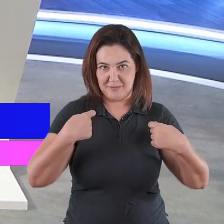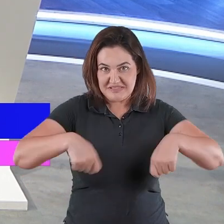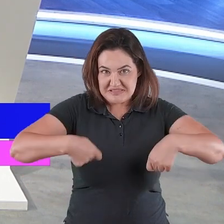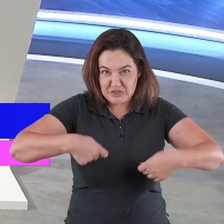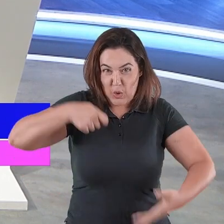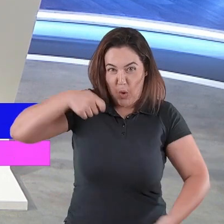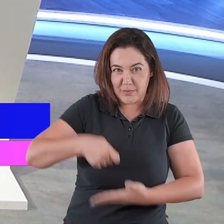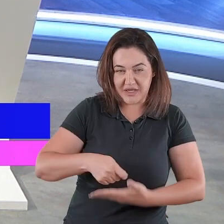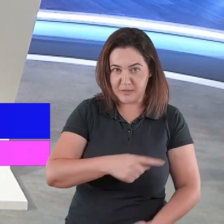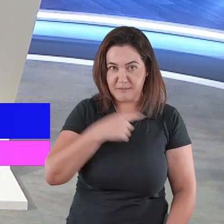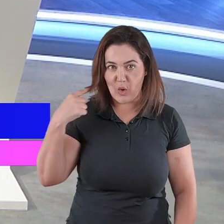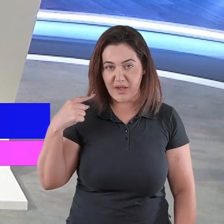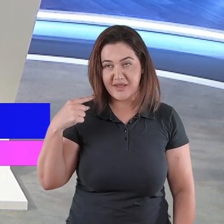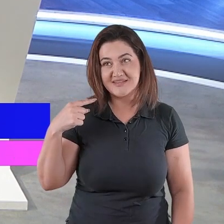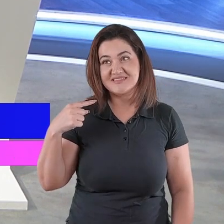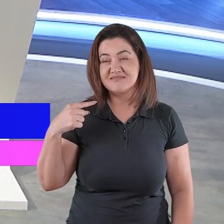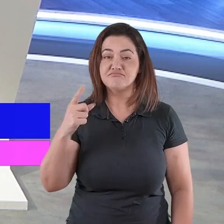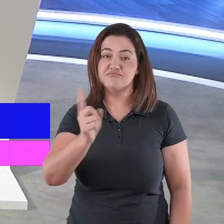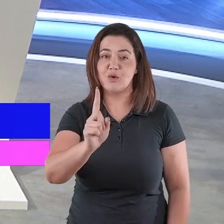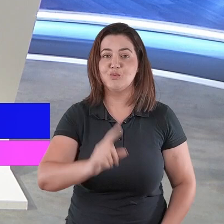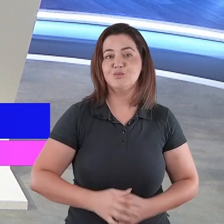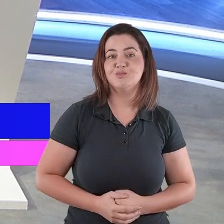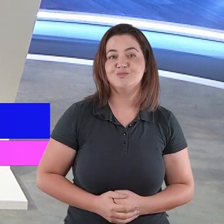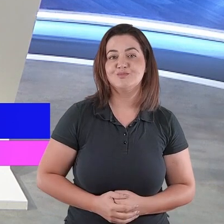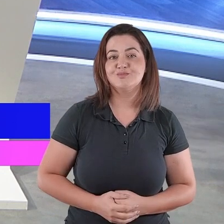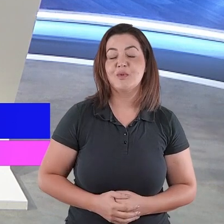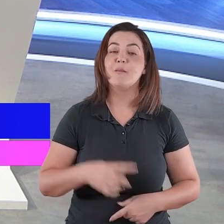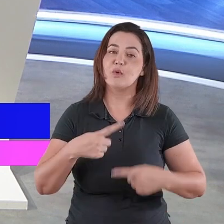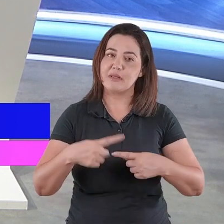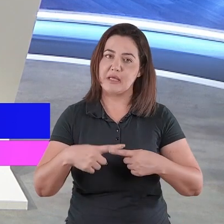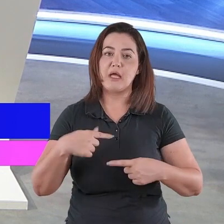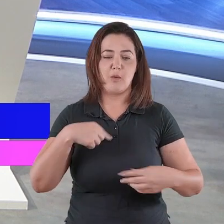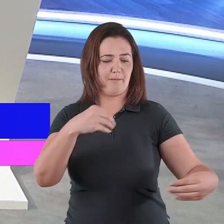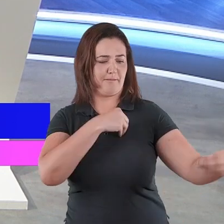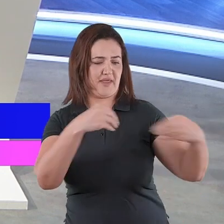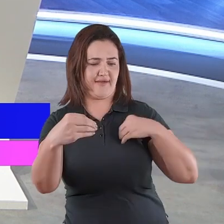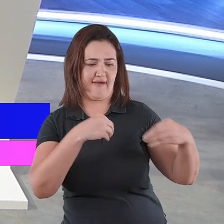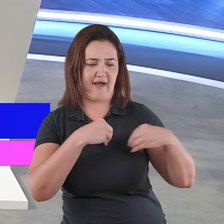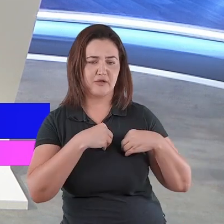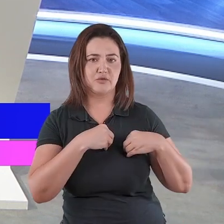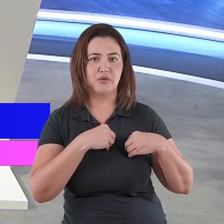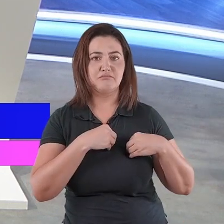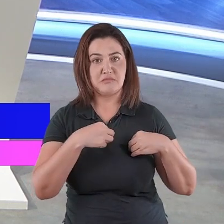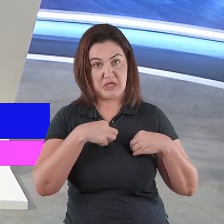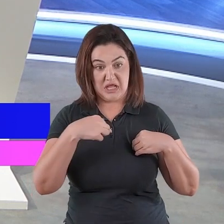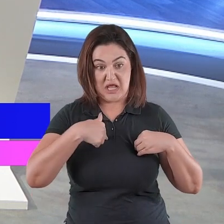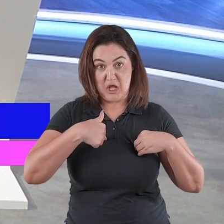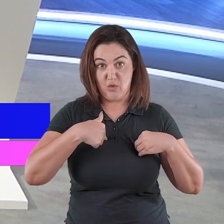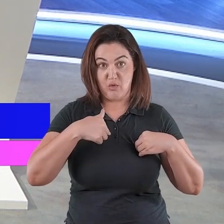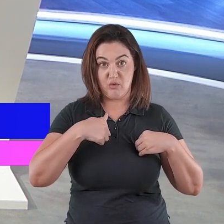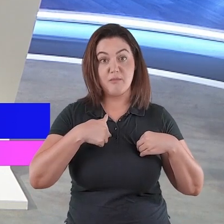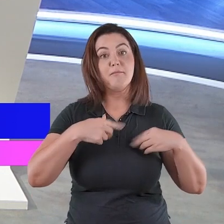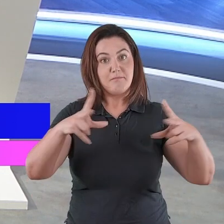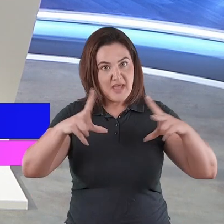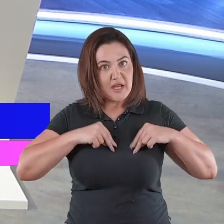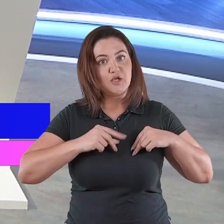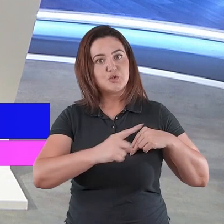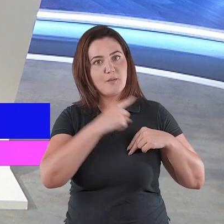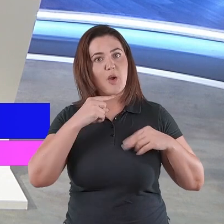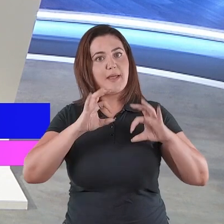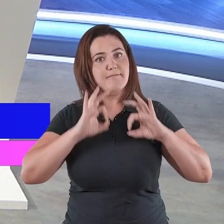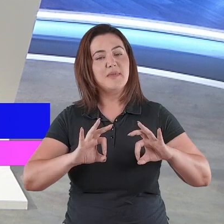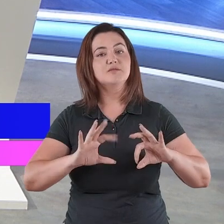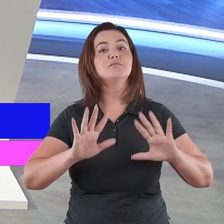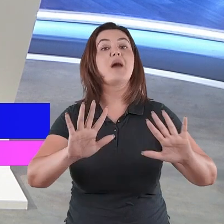eu seja merecedor da morte porque sou pecador, Cristo assume em meu lugar e a morte que era